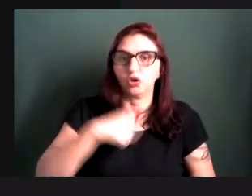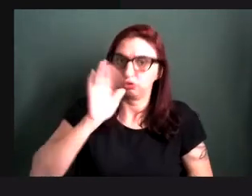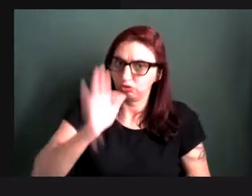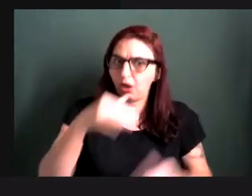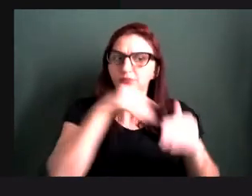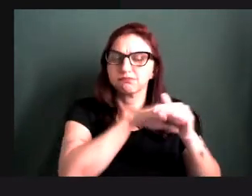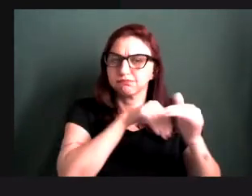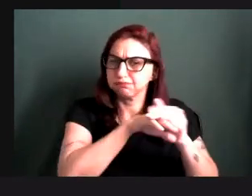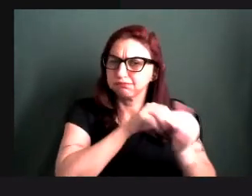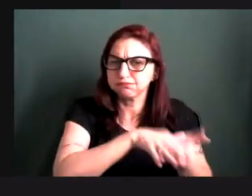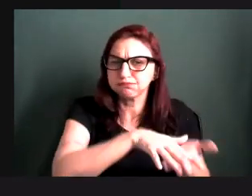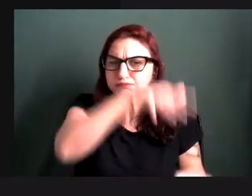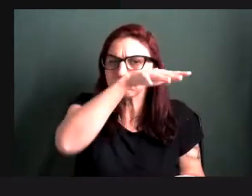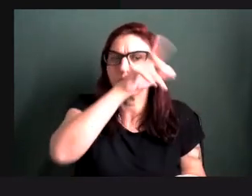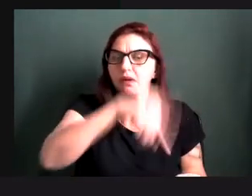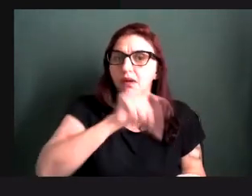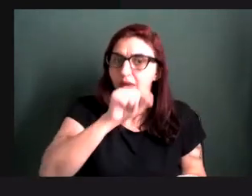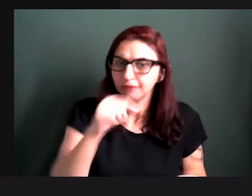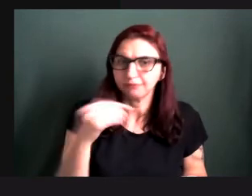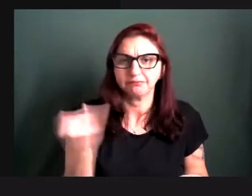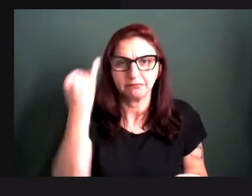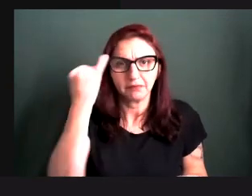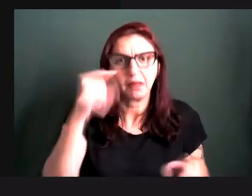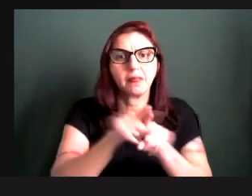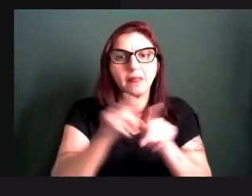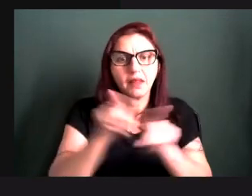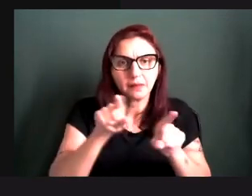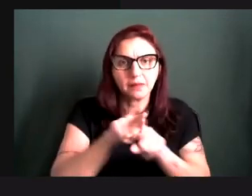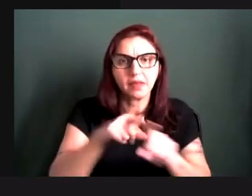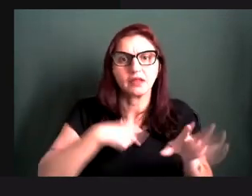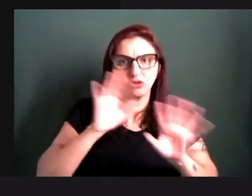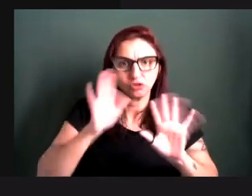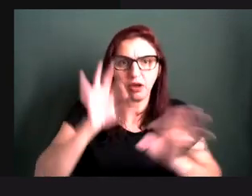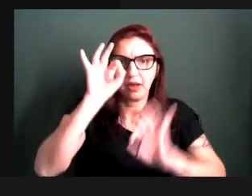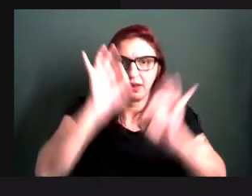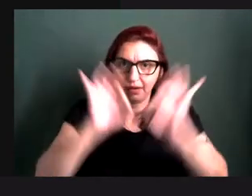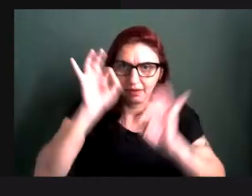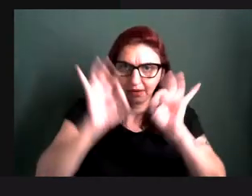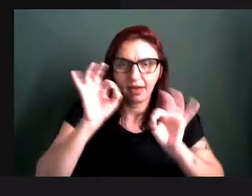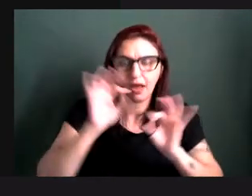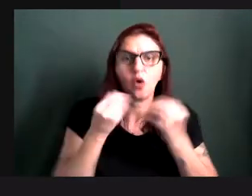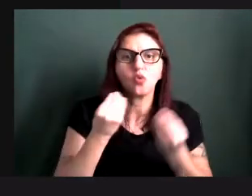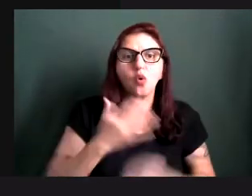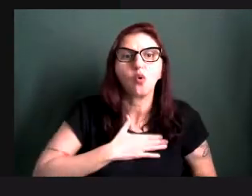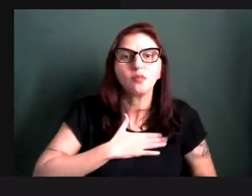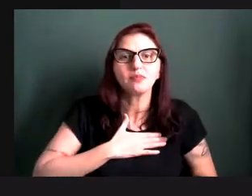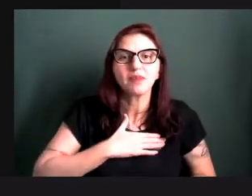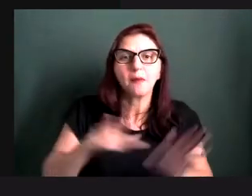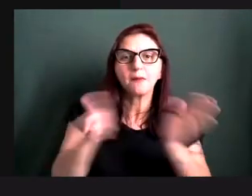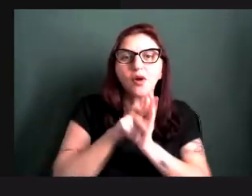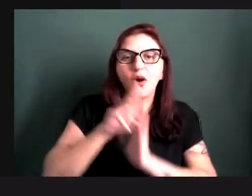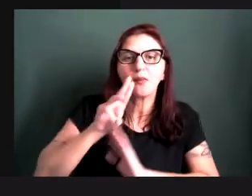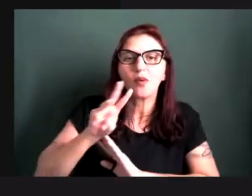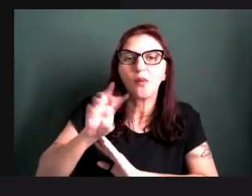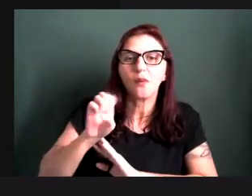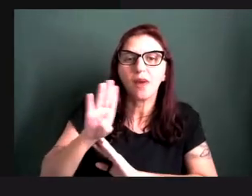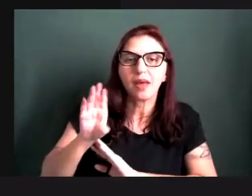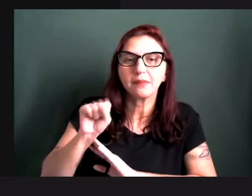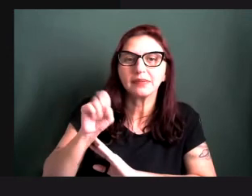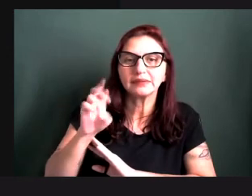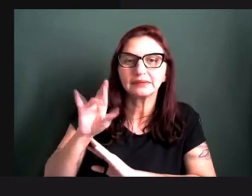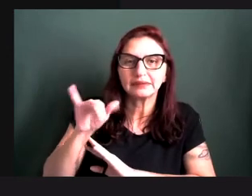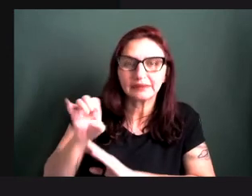interessante, eu tenho uma websérie aí circulando, em quatro capítulos, falando da minha primeira exposição, Mulheres